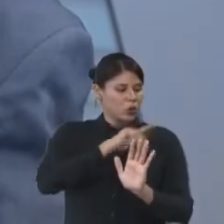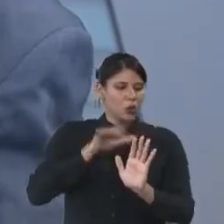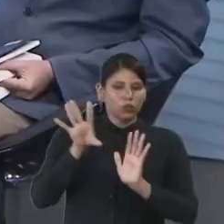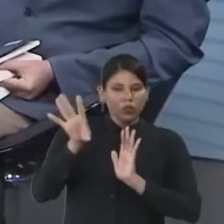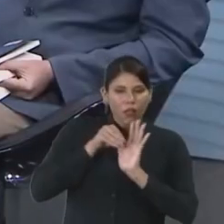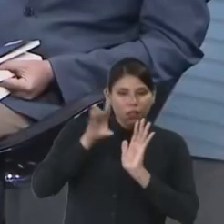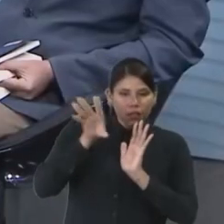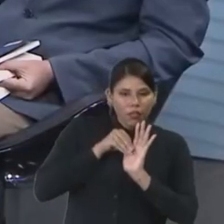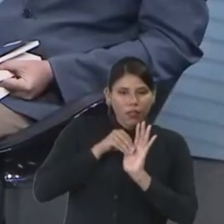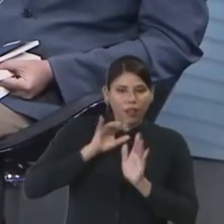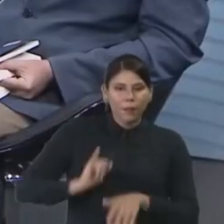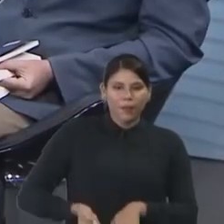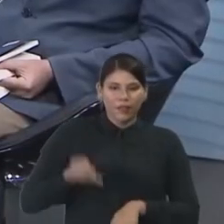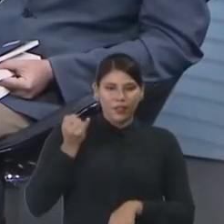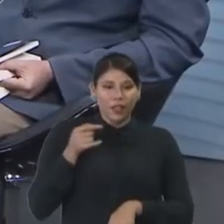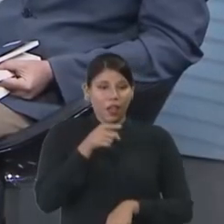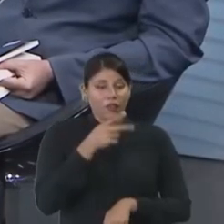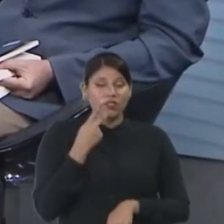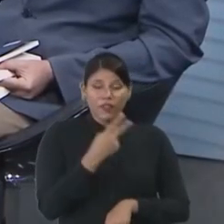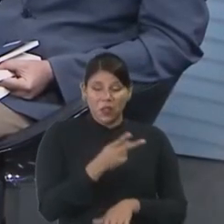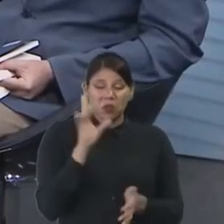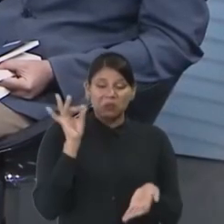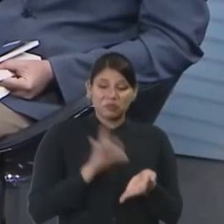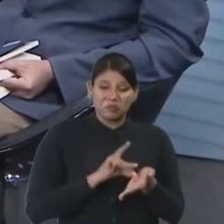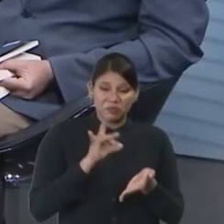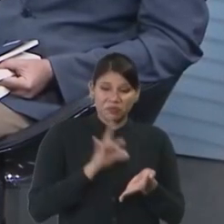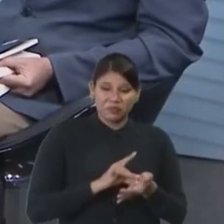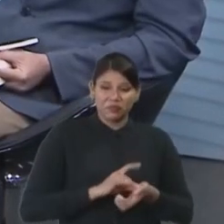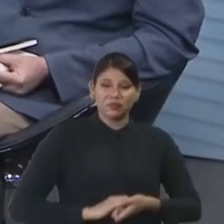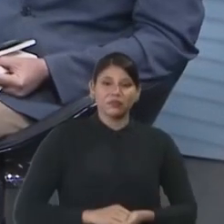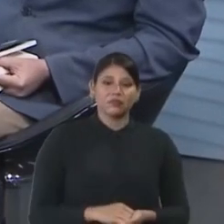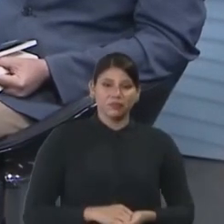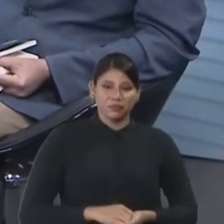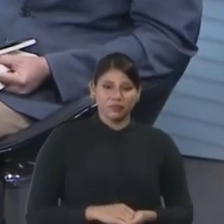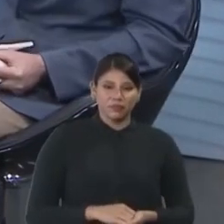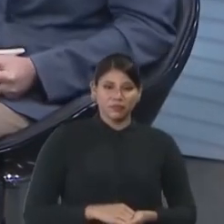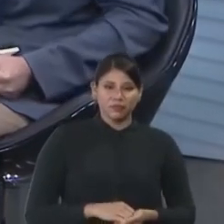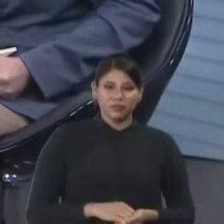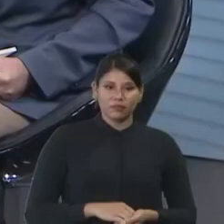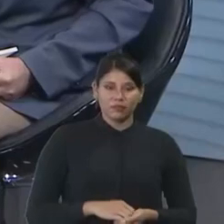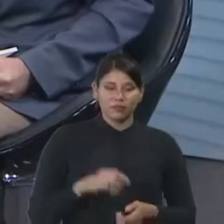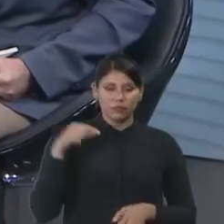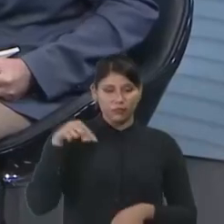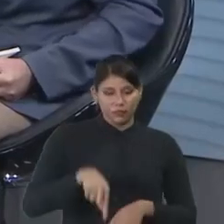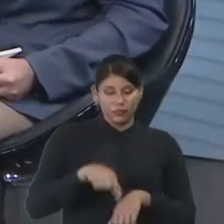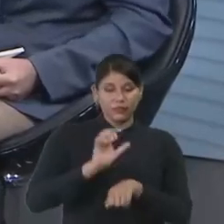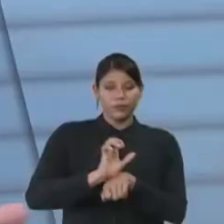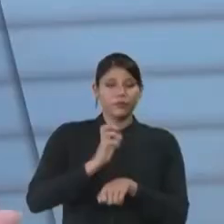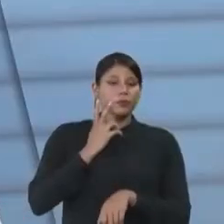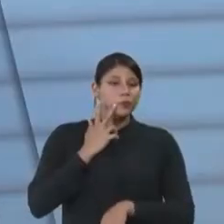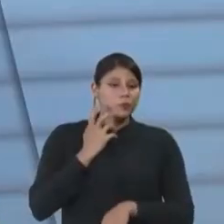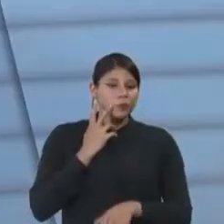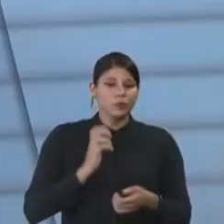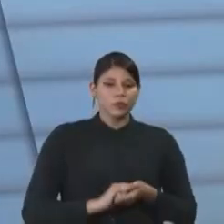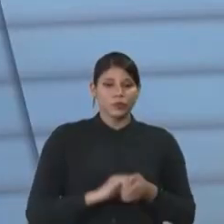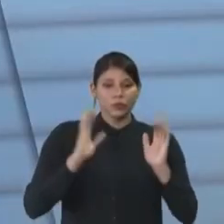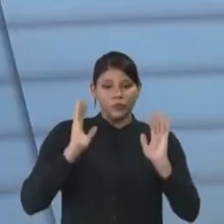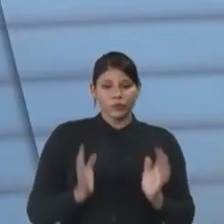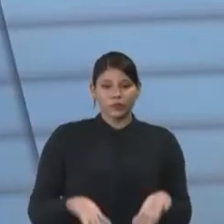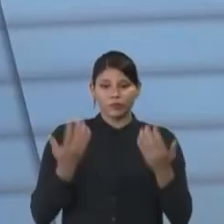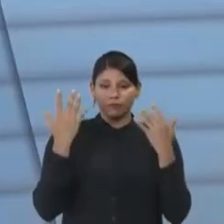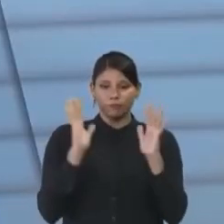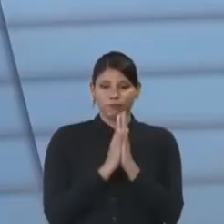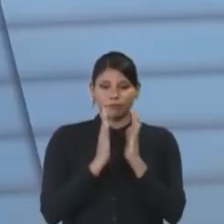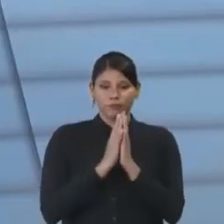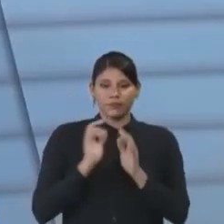E nessa área, a senhora falou, a gente conta nos dedos. O Ceará, e aqui já parabenizando o